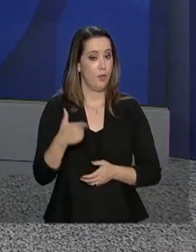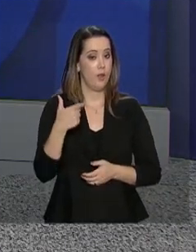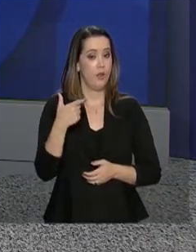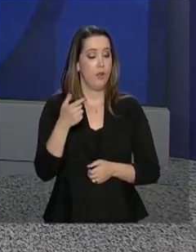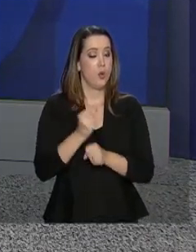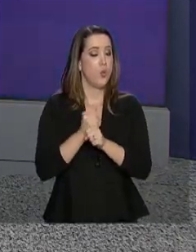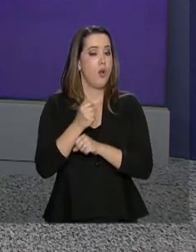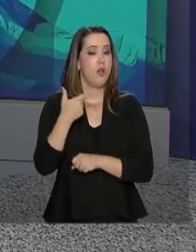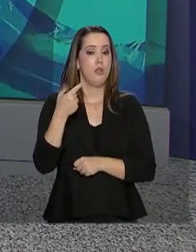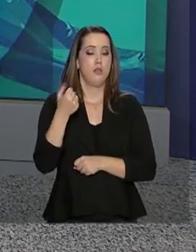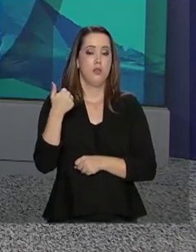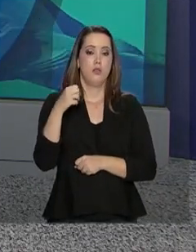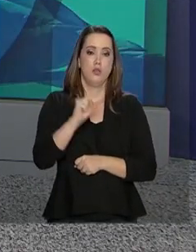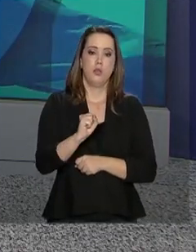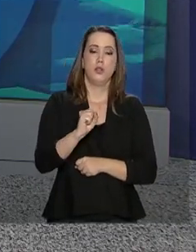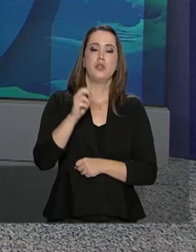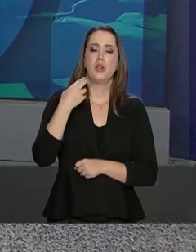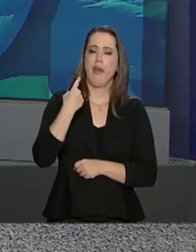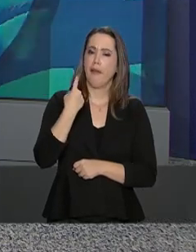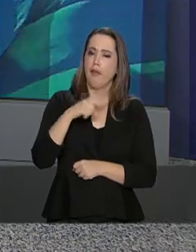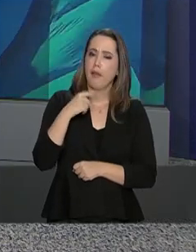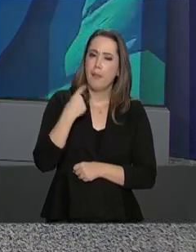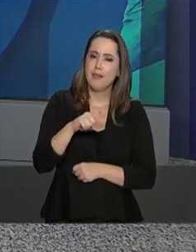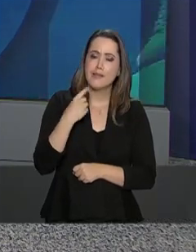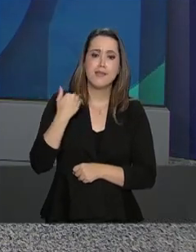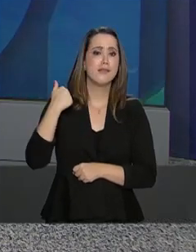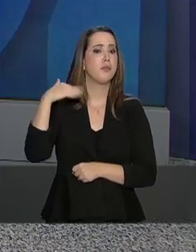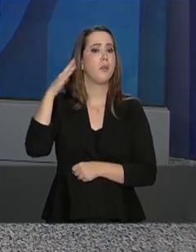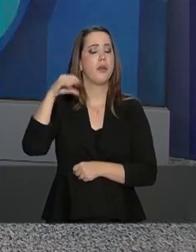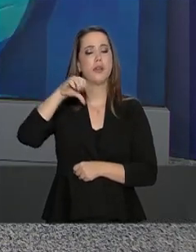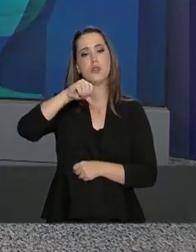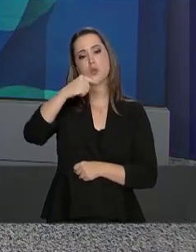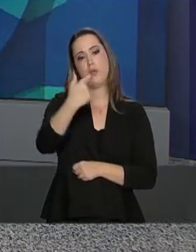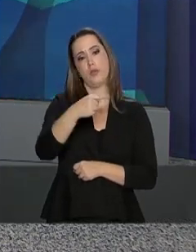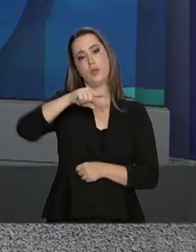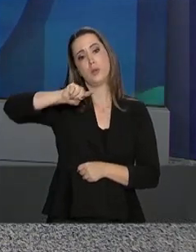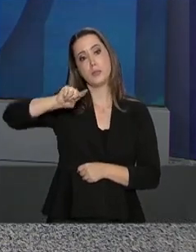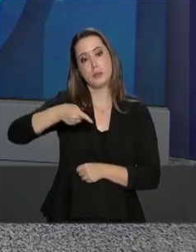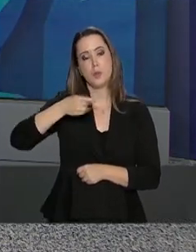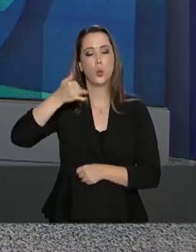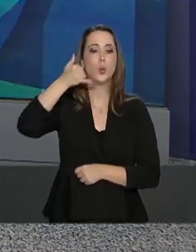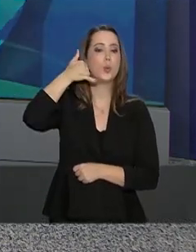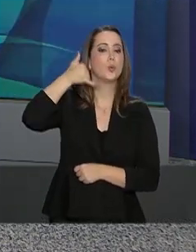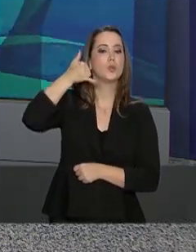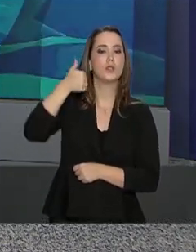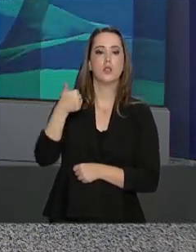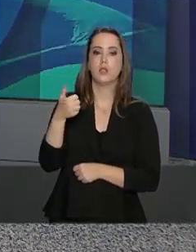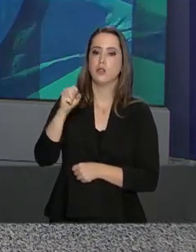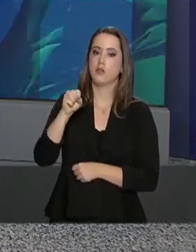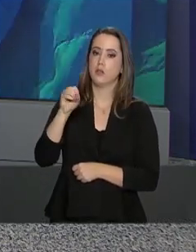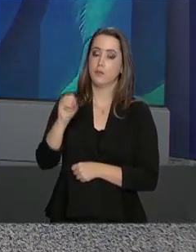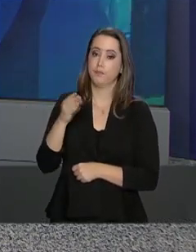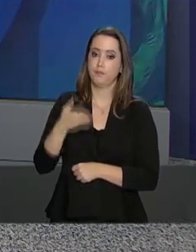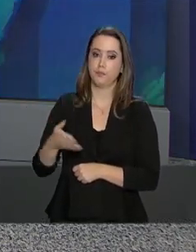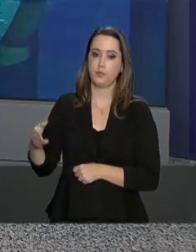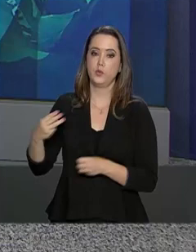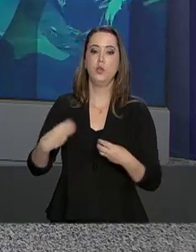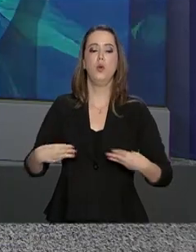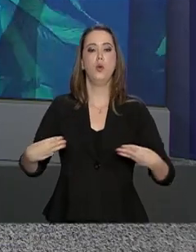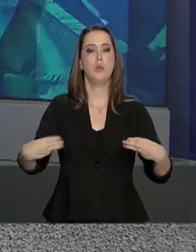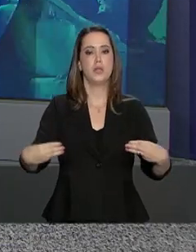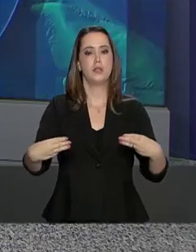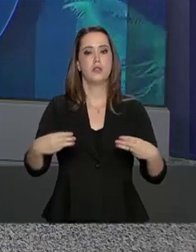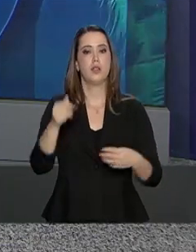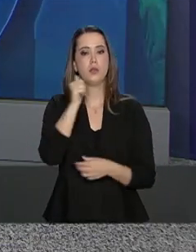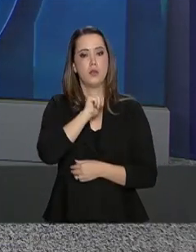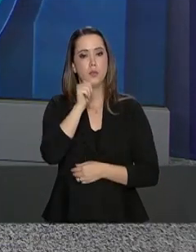registradas e encaminhadas mais de 92 mil denúncias pelo Ligue 180. Em nota, o Ministério da Mulher, da Família e dos